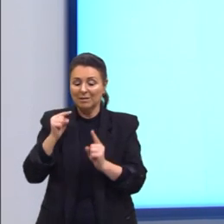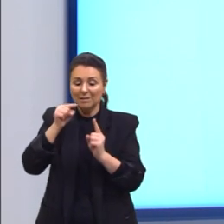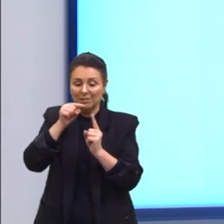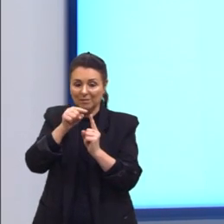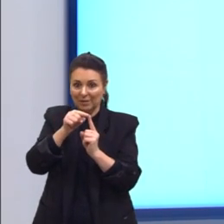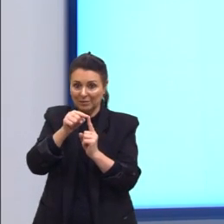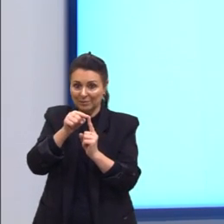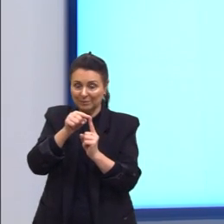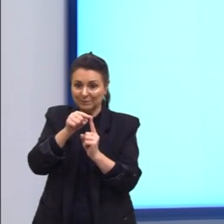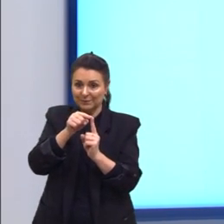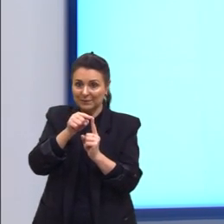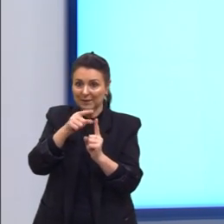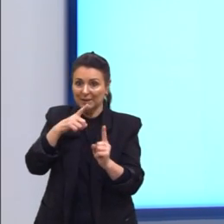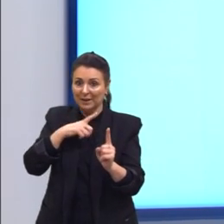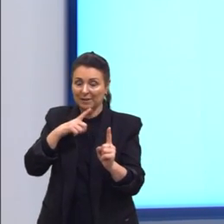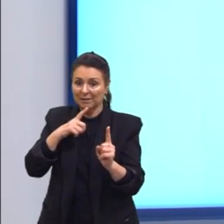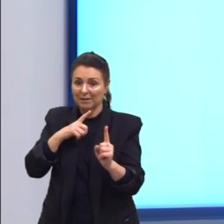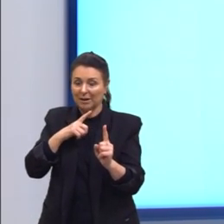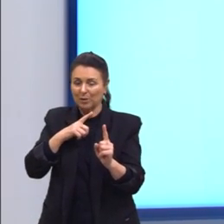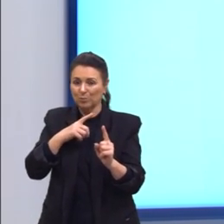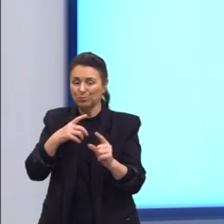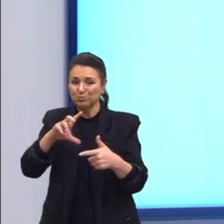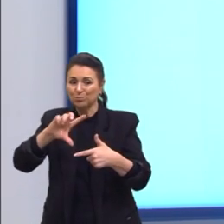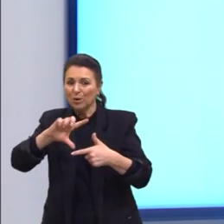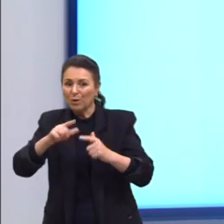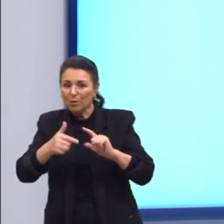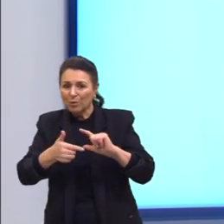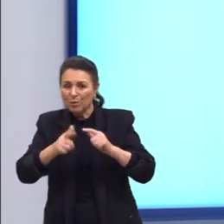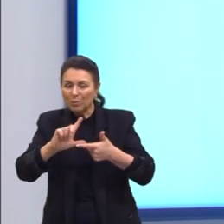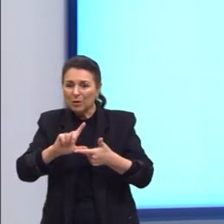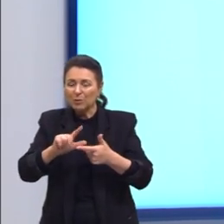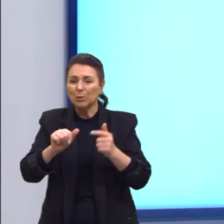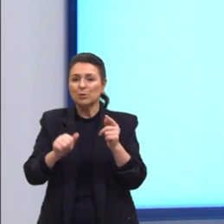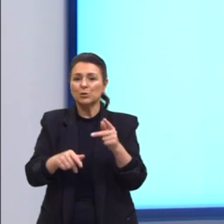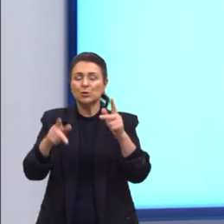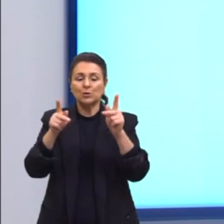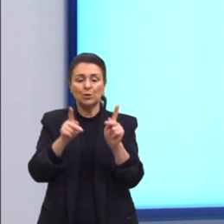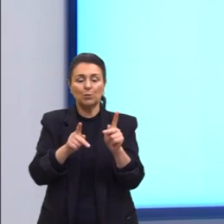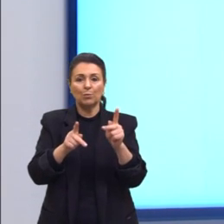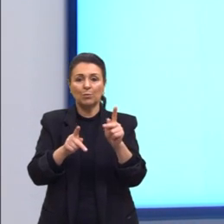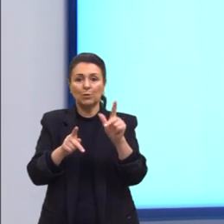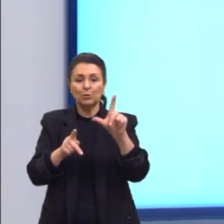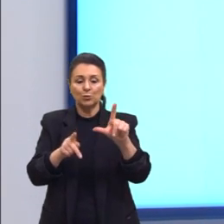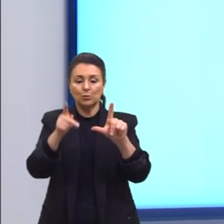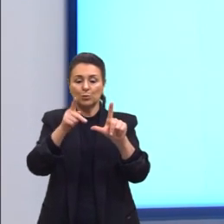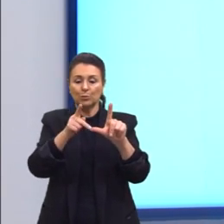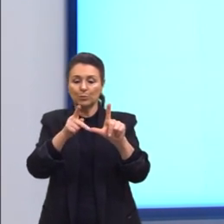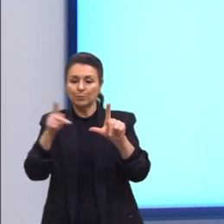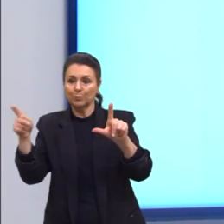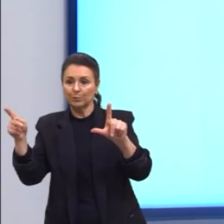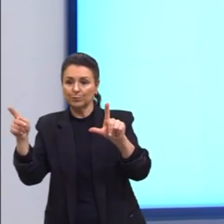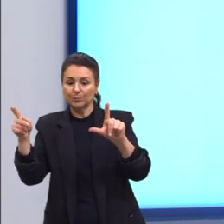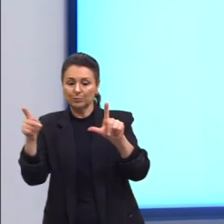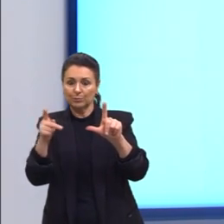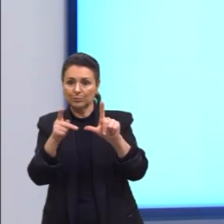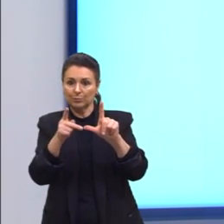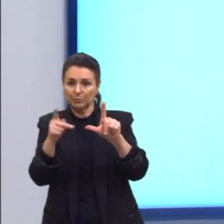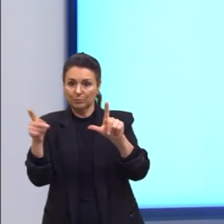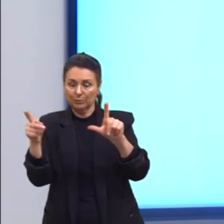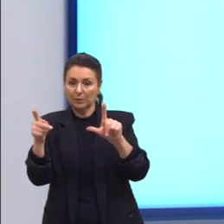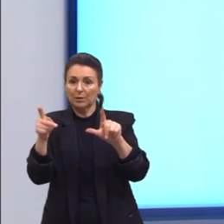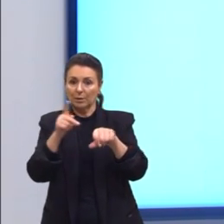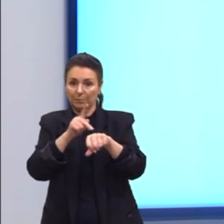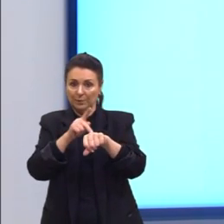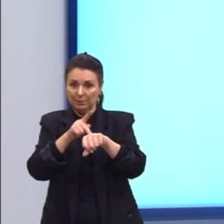Considerando que ela tem ali um formato de um paralelepípedo, nós teríamos oito vértices na